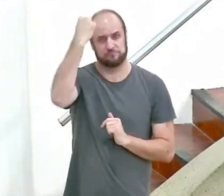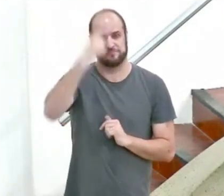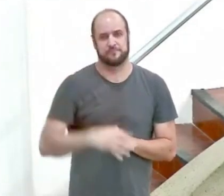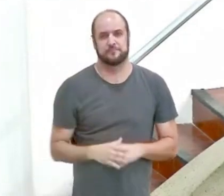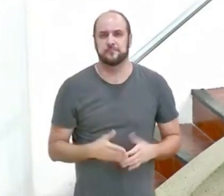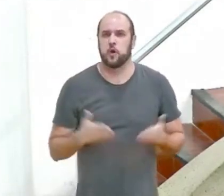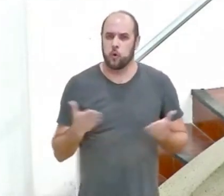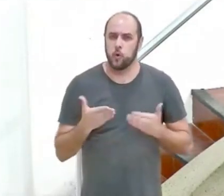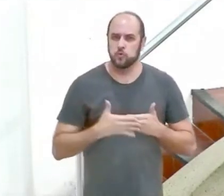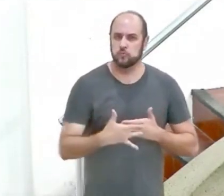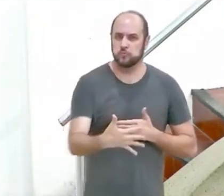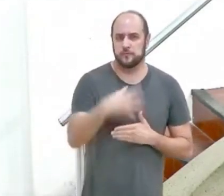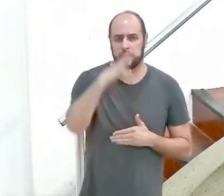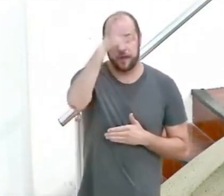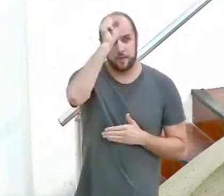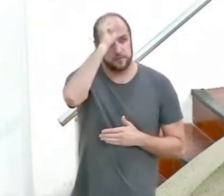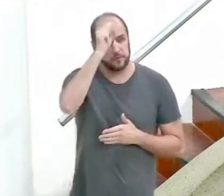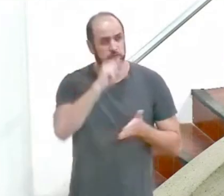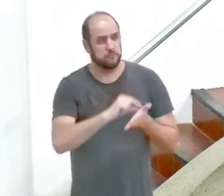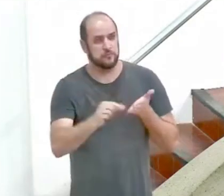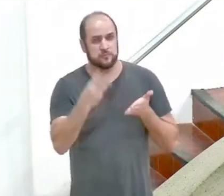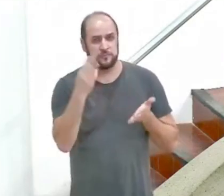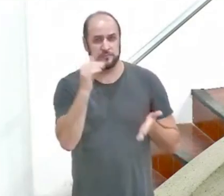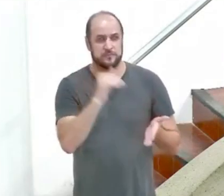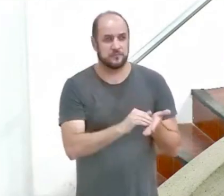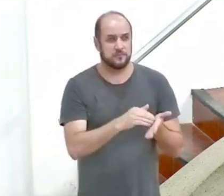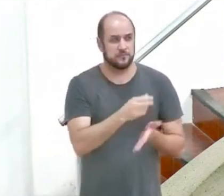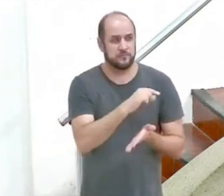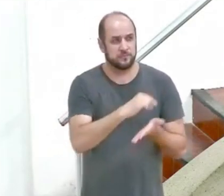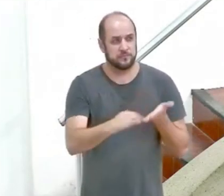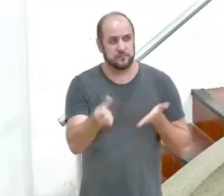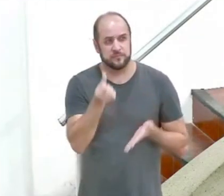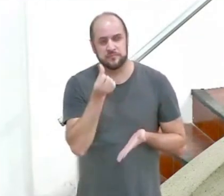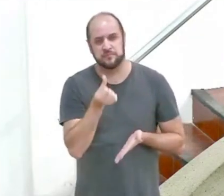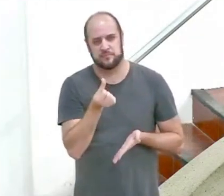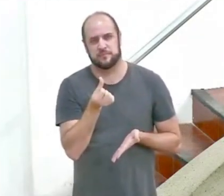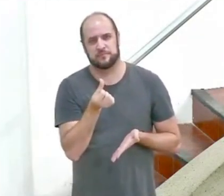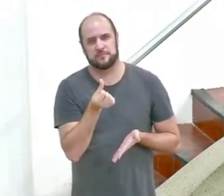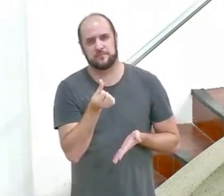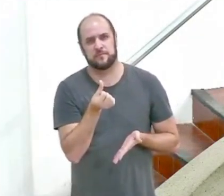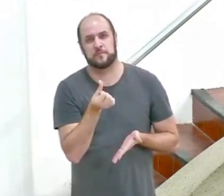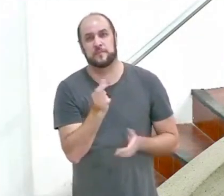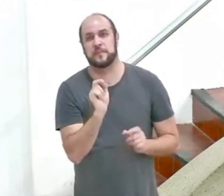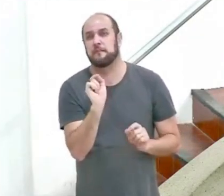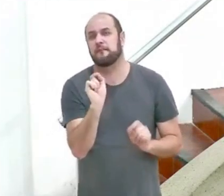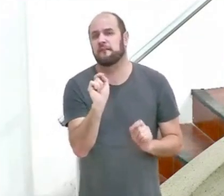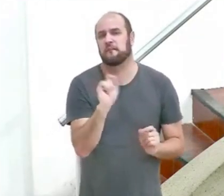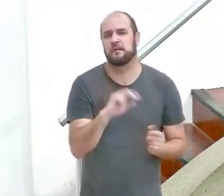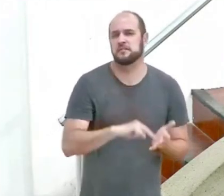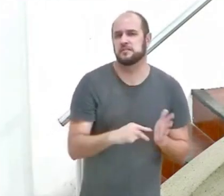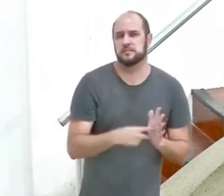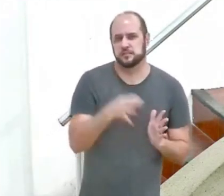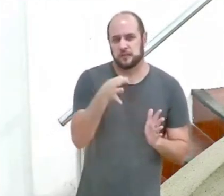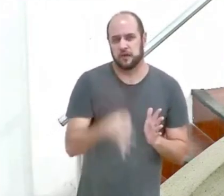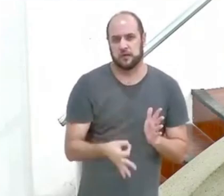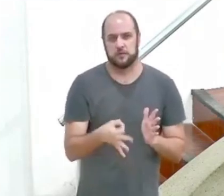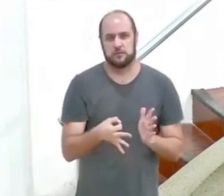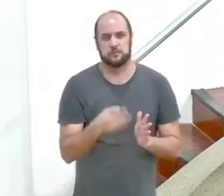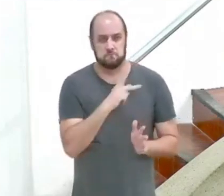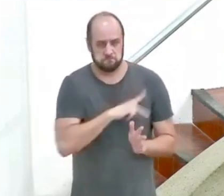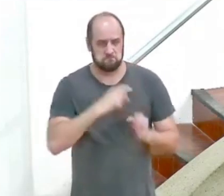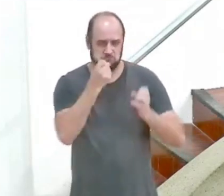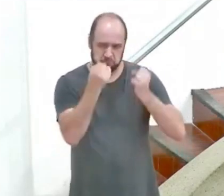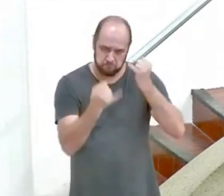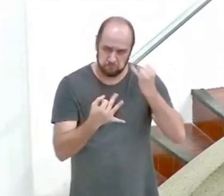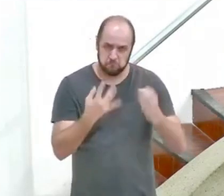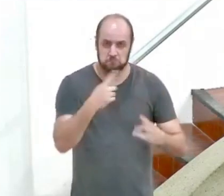Aprenderemos do verso 3, até o começo do verso 6, no que consiste ser santo. Paulo vai explicar em